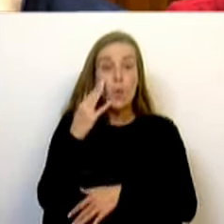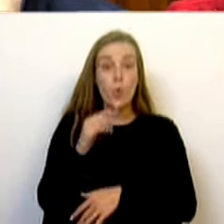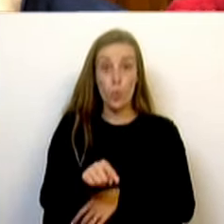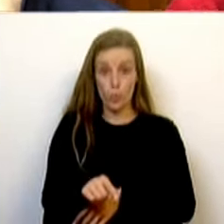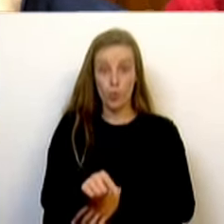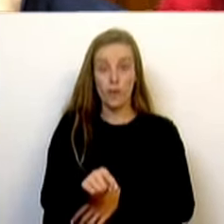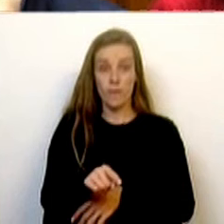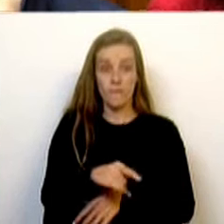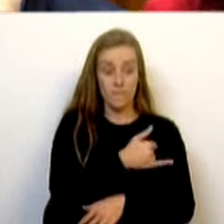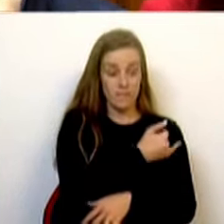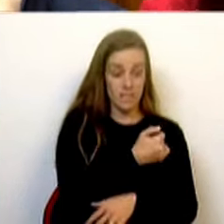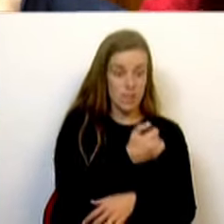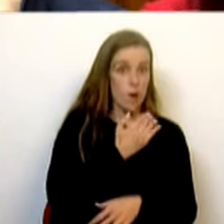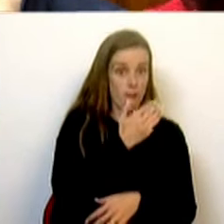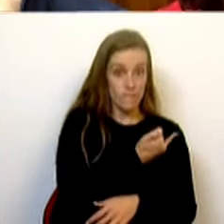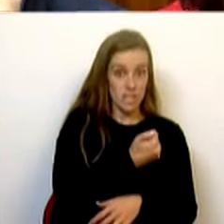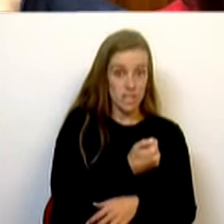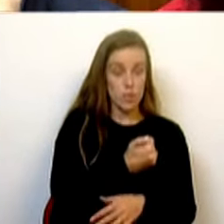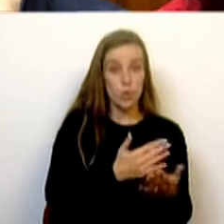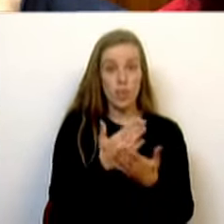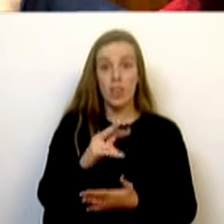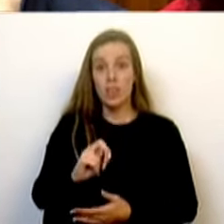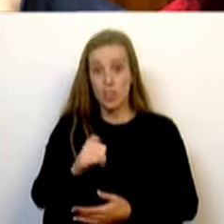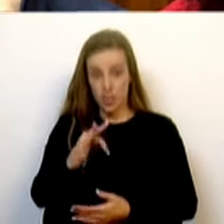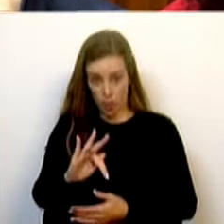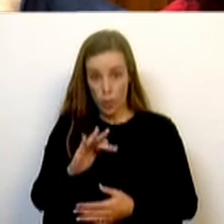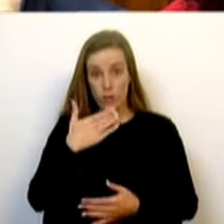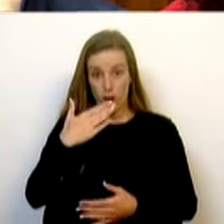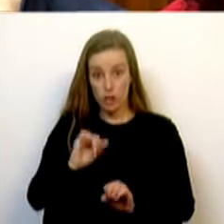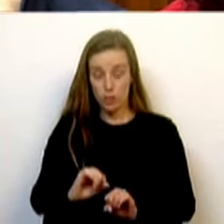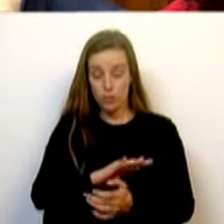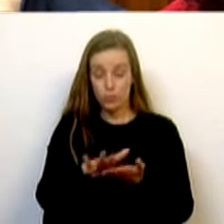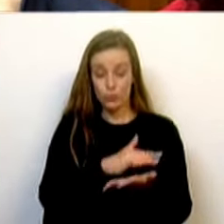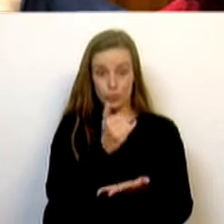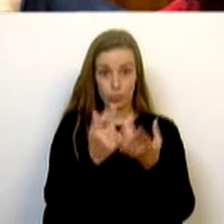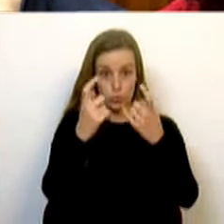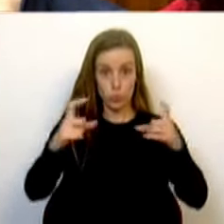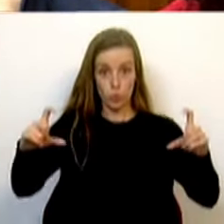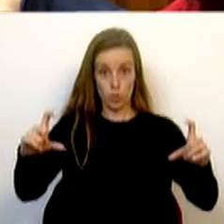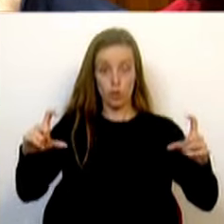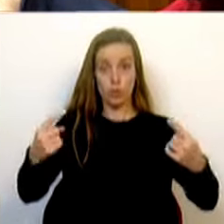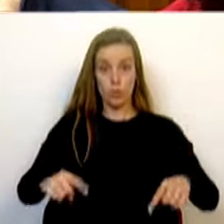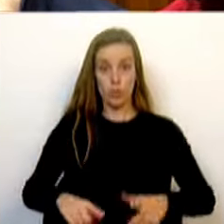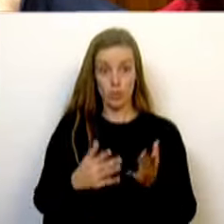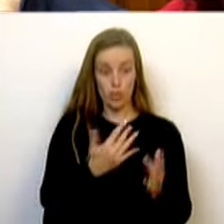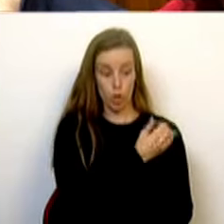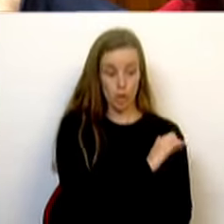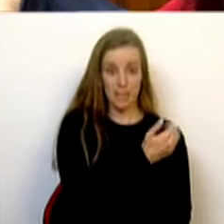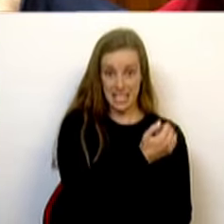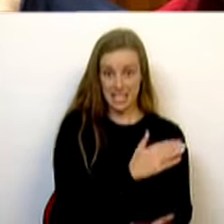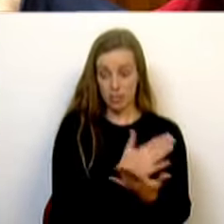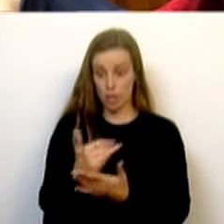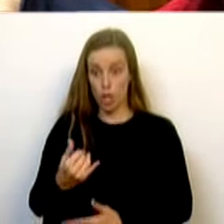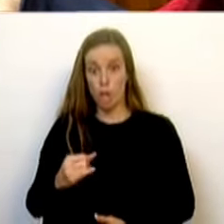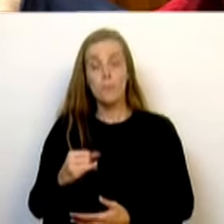os 25 e os 34 anos, que completou pelo menos o ensino secundário, de 2015 para